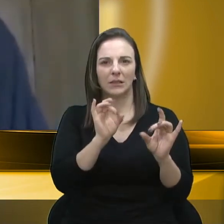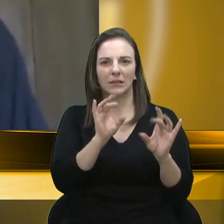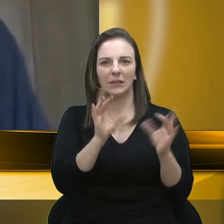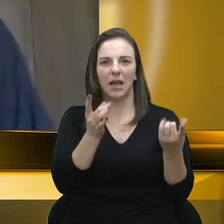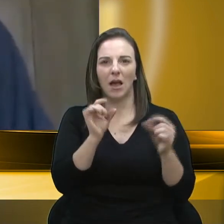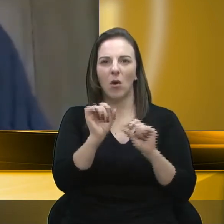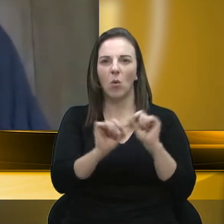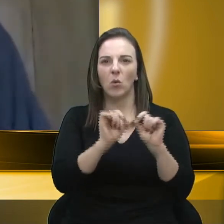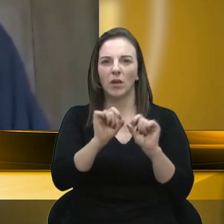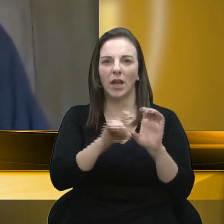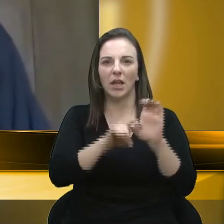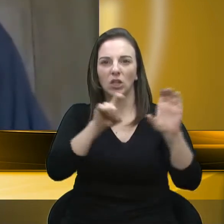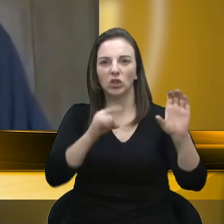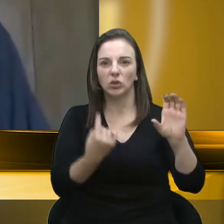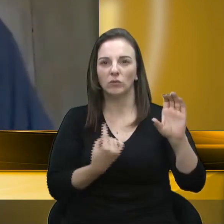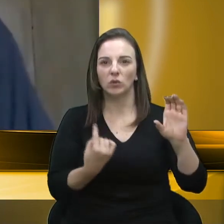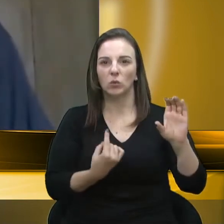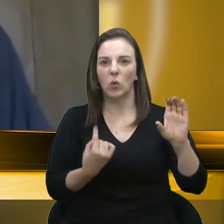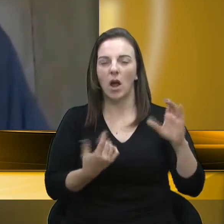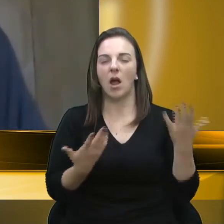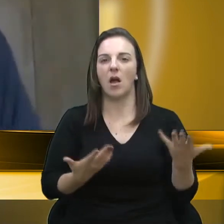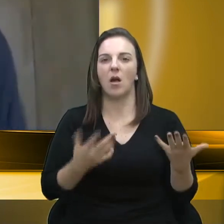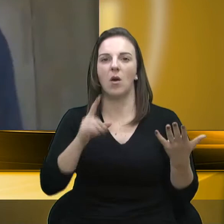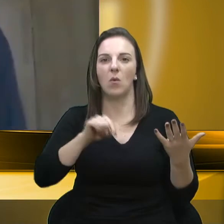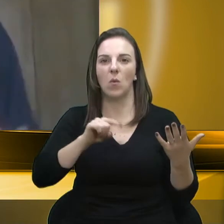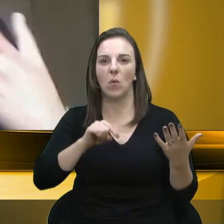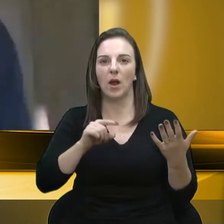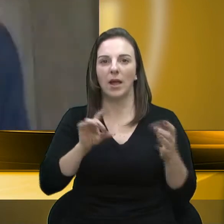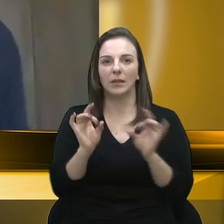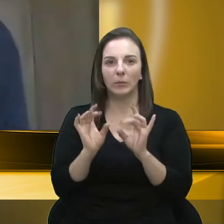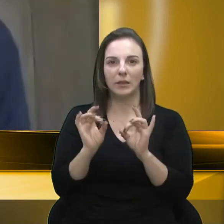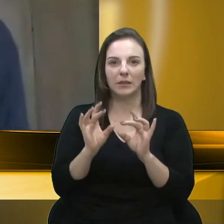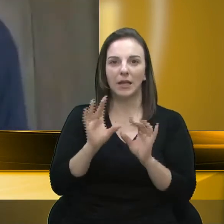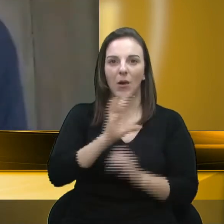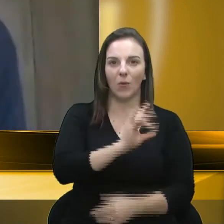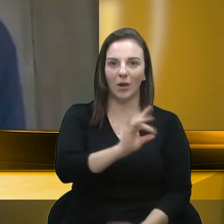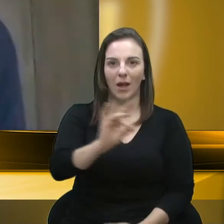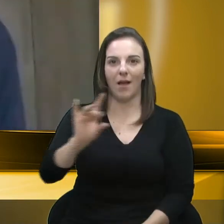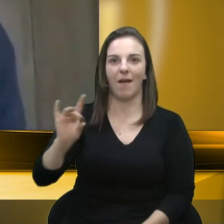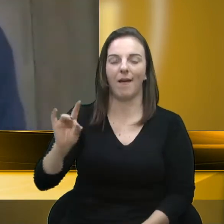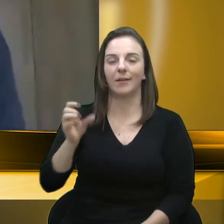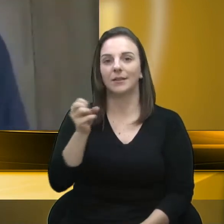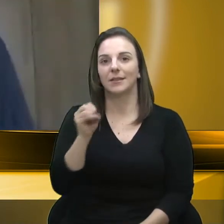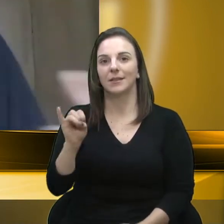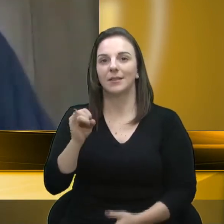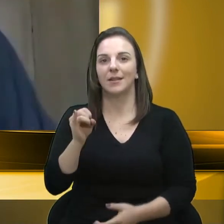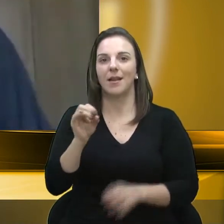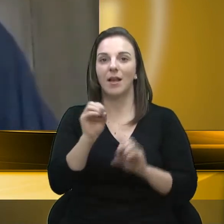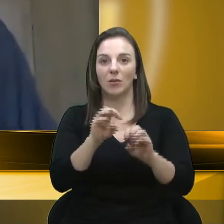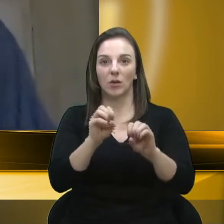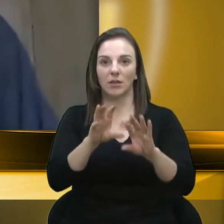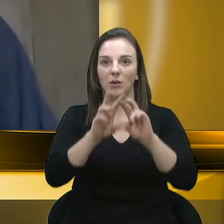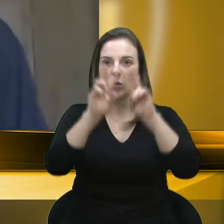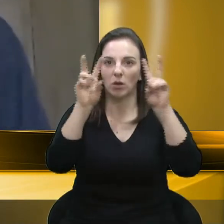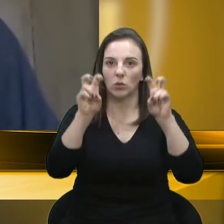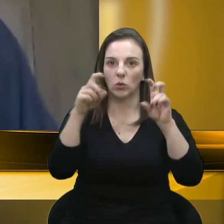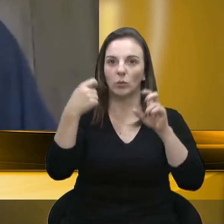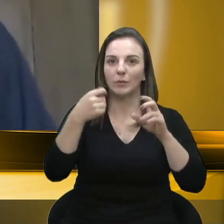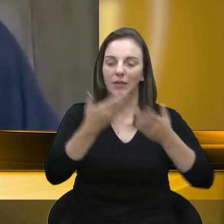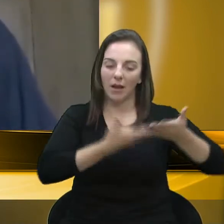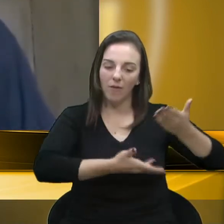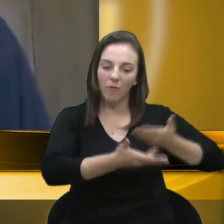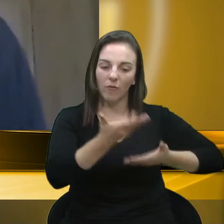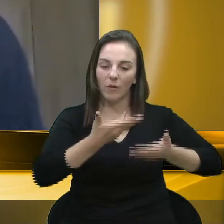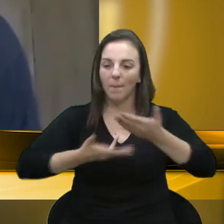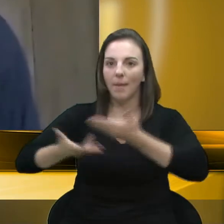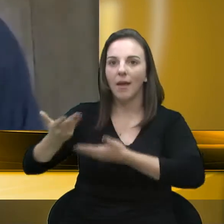casos. Quando se trata de educação, a gente precisa do maior envolvimento possível. A gente entende que o período é um período de muita